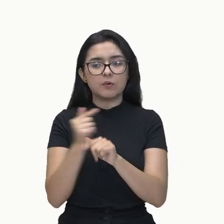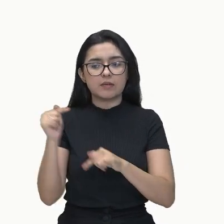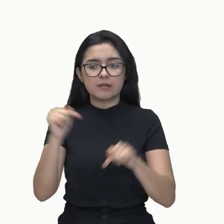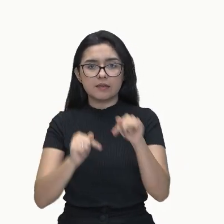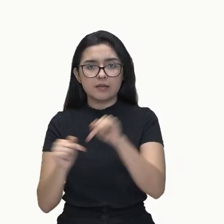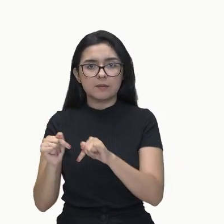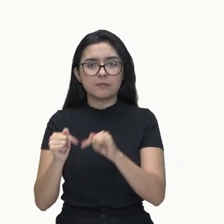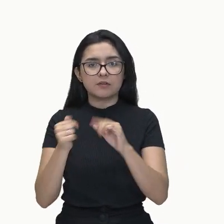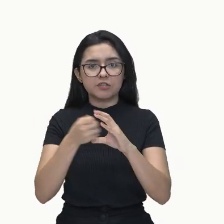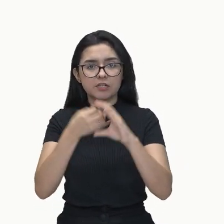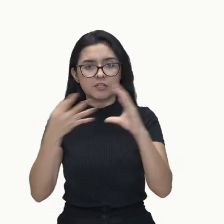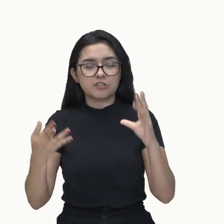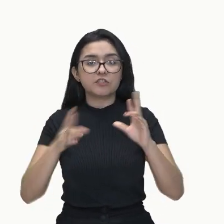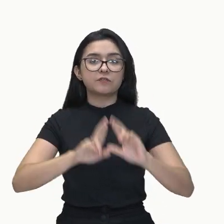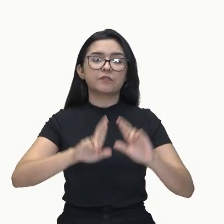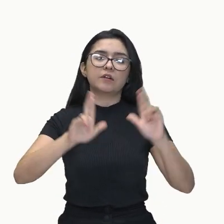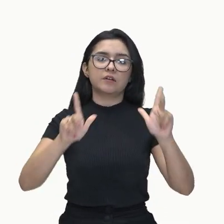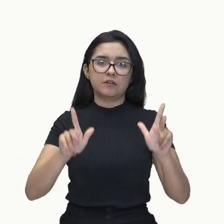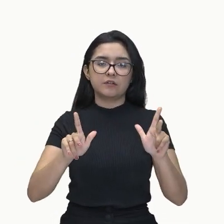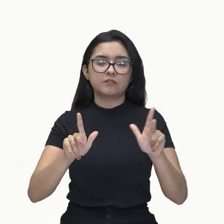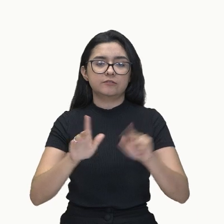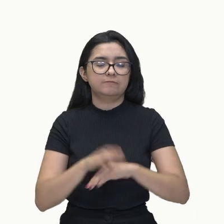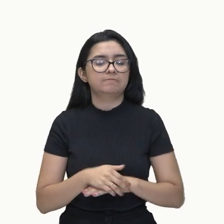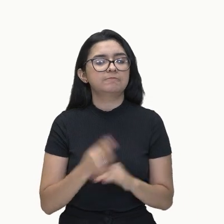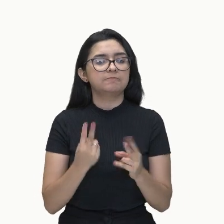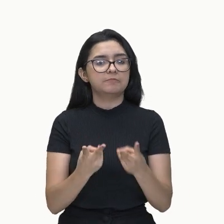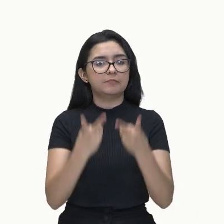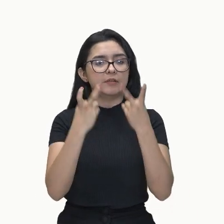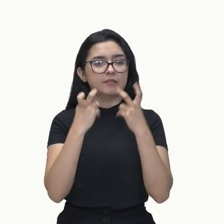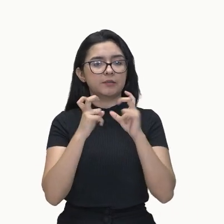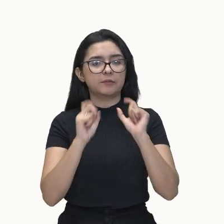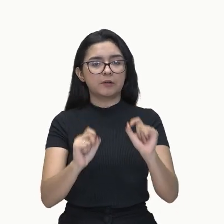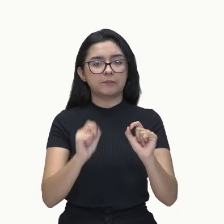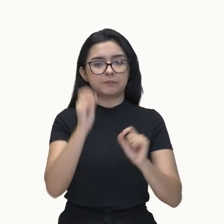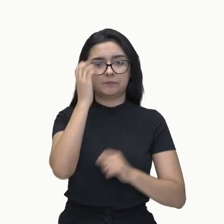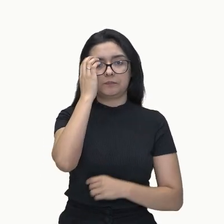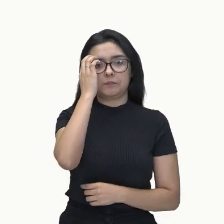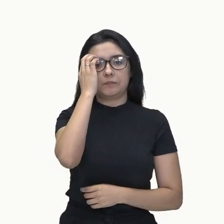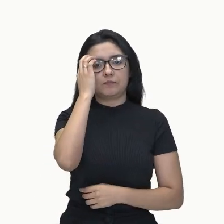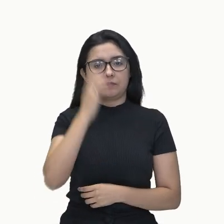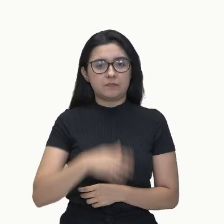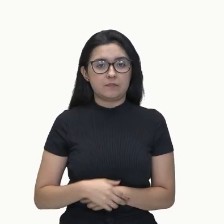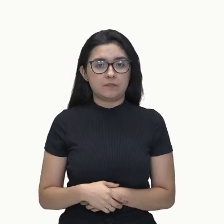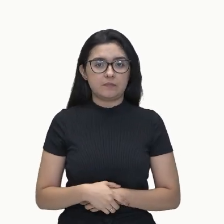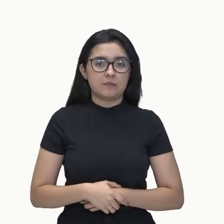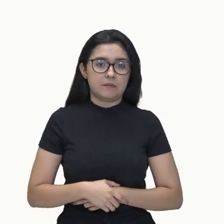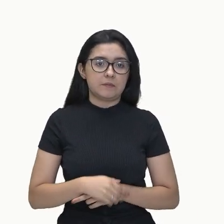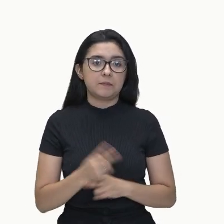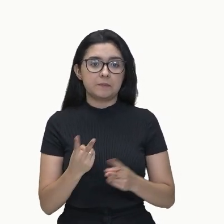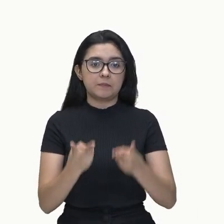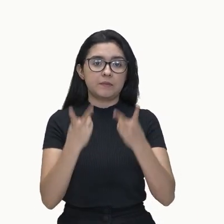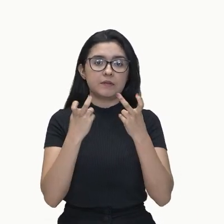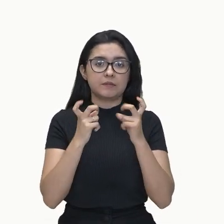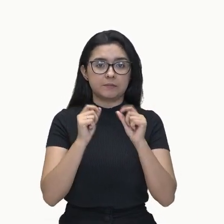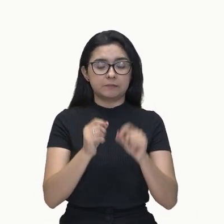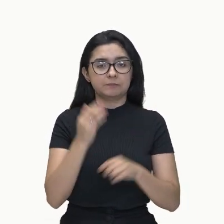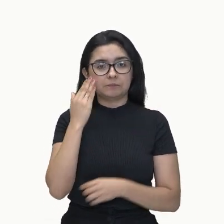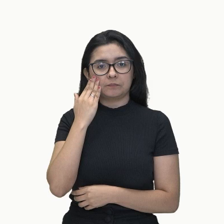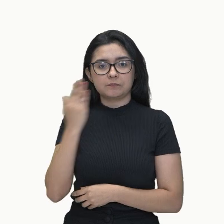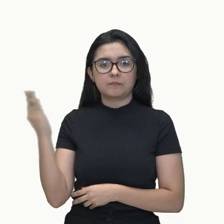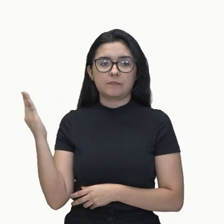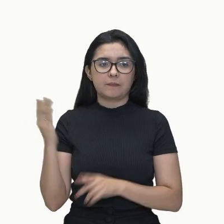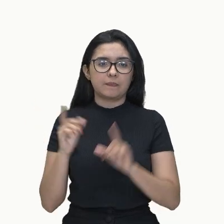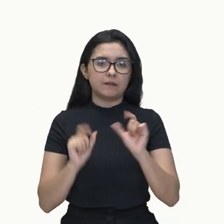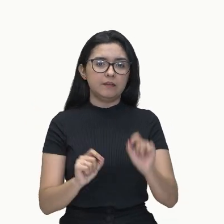Observe aqui, gente, a posição da hidroxila, né? Isso aí faz